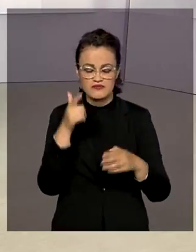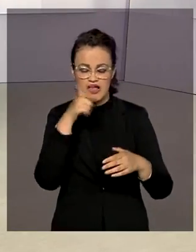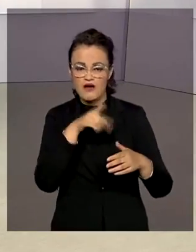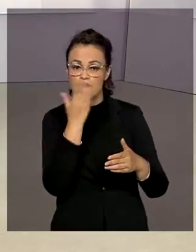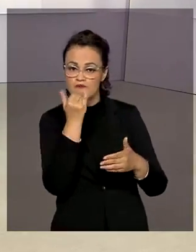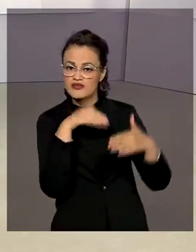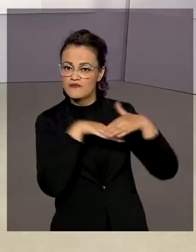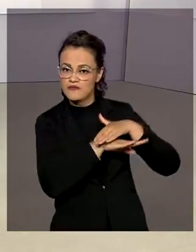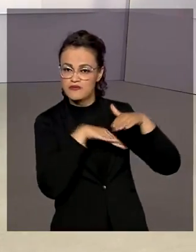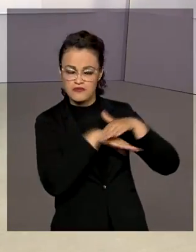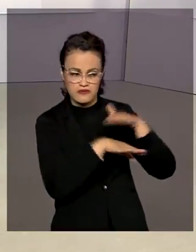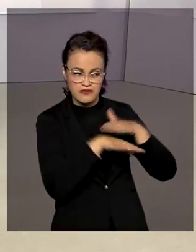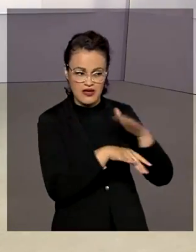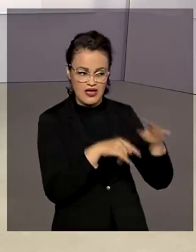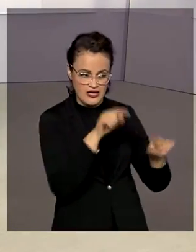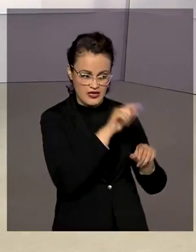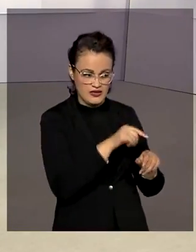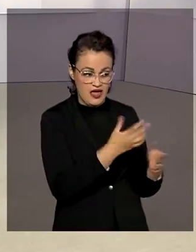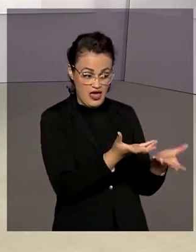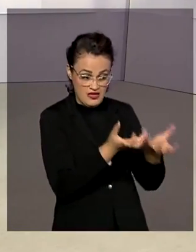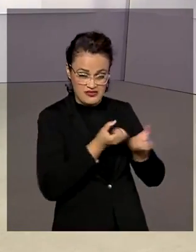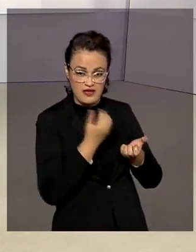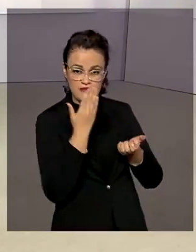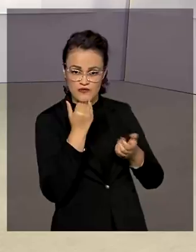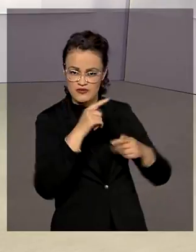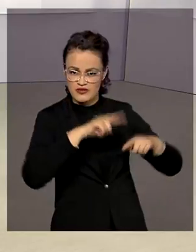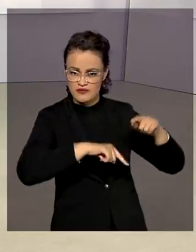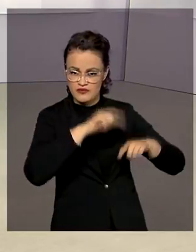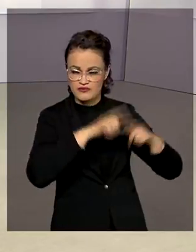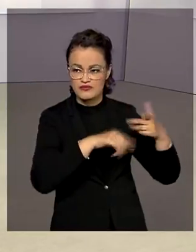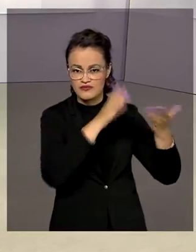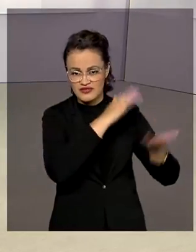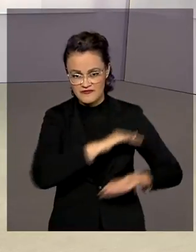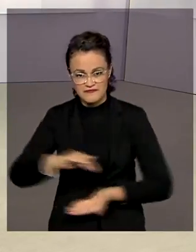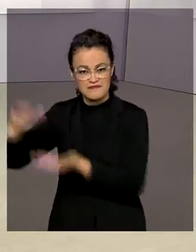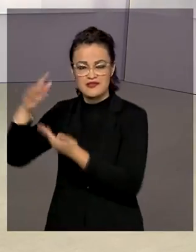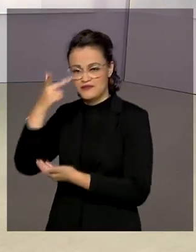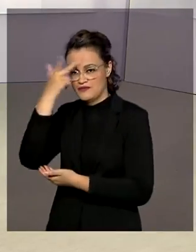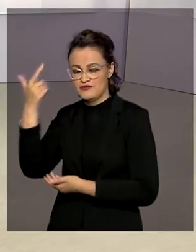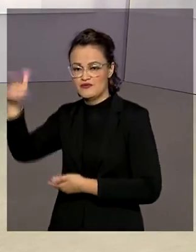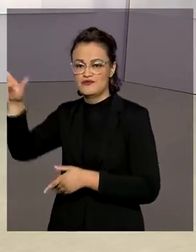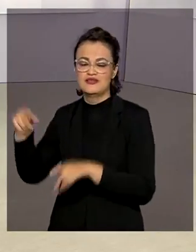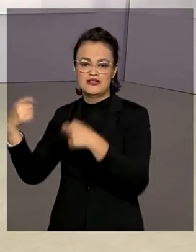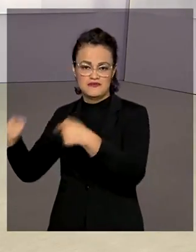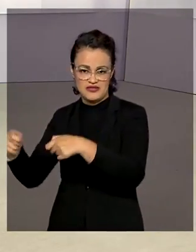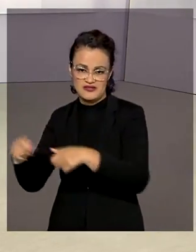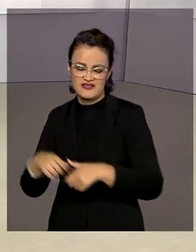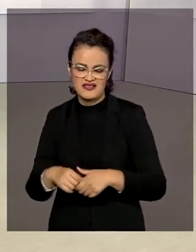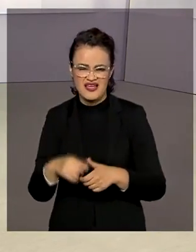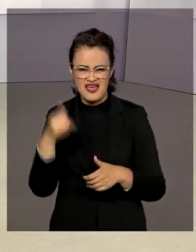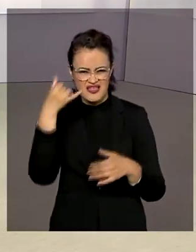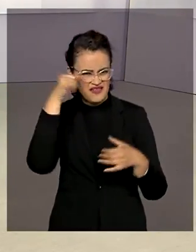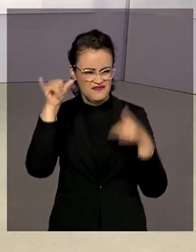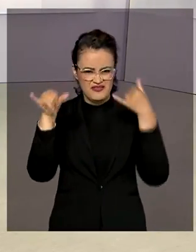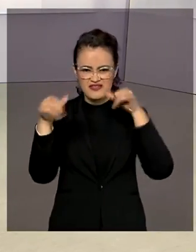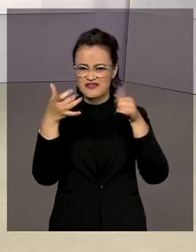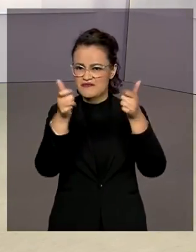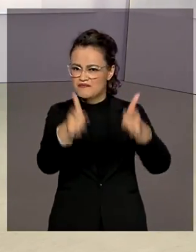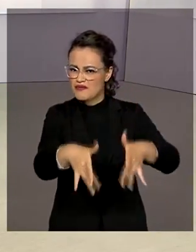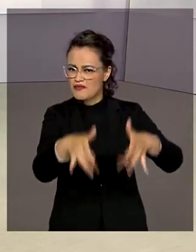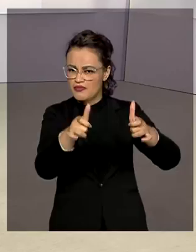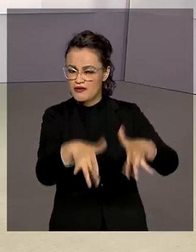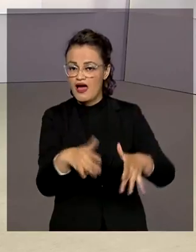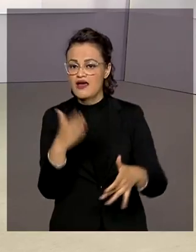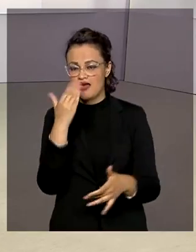serviço que recebe e doa produtos a instituições filantrópicas. Além de reduzir o desperdício, a ideia é que a